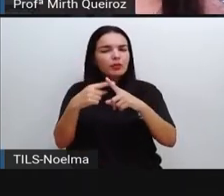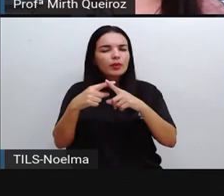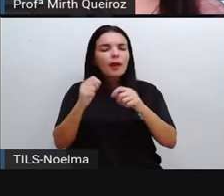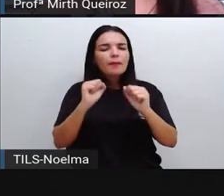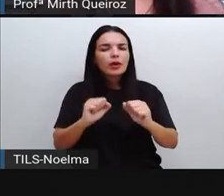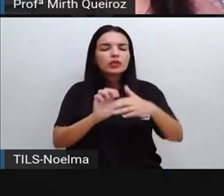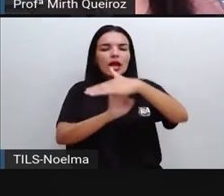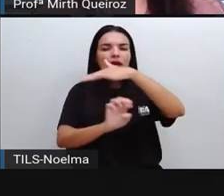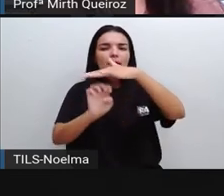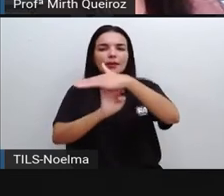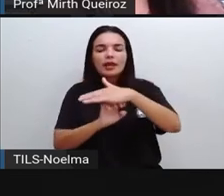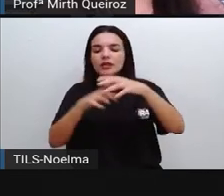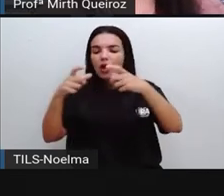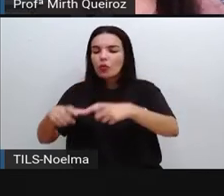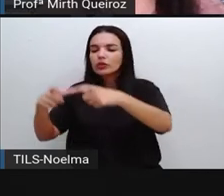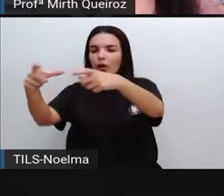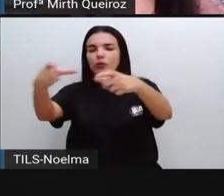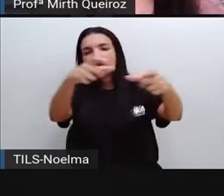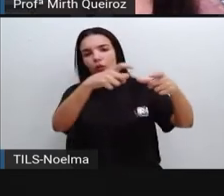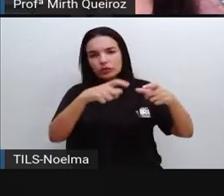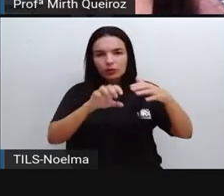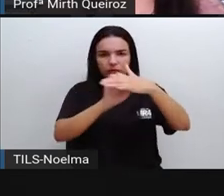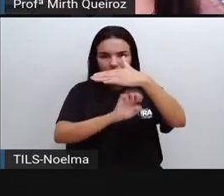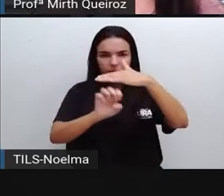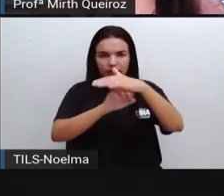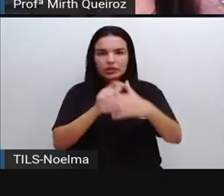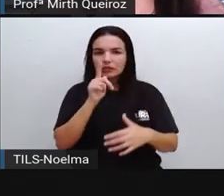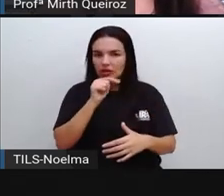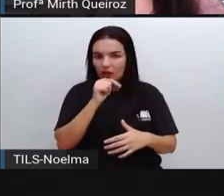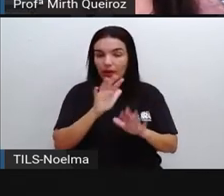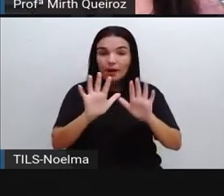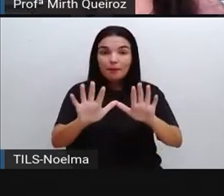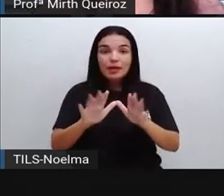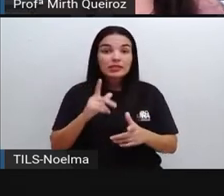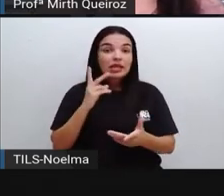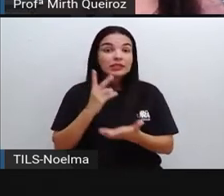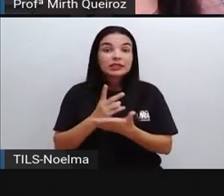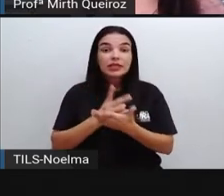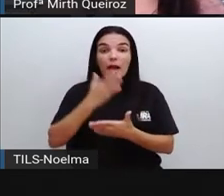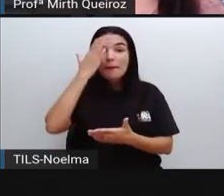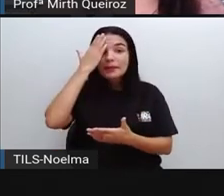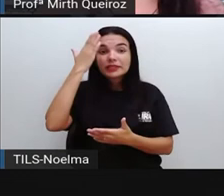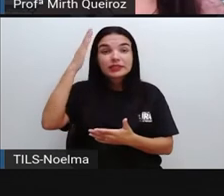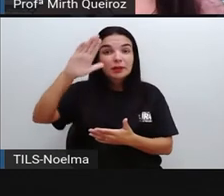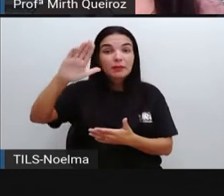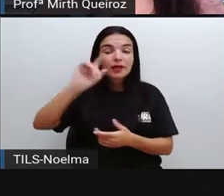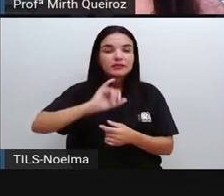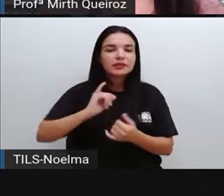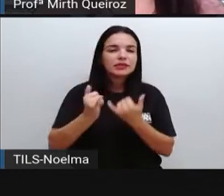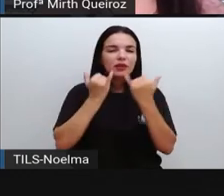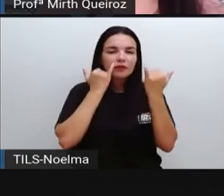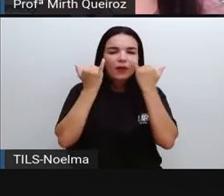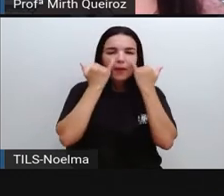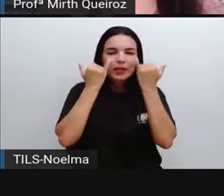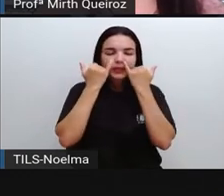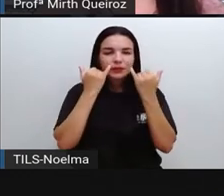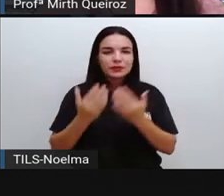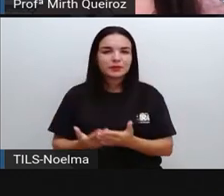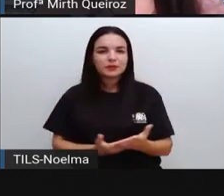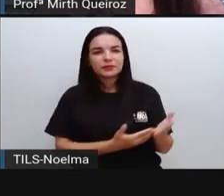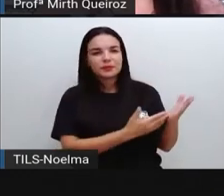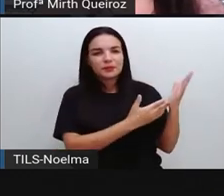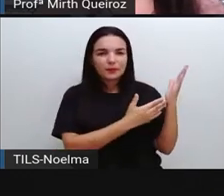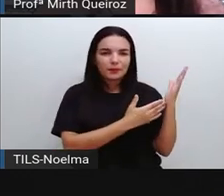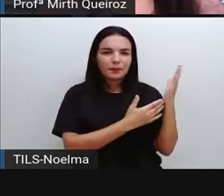companhia para outra. Mas, no geral, aí, nós temos as principais informações que vão estar presentes ali